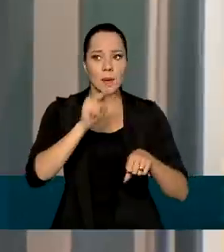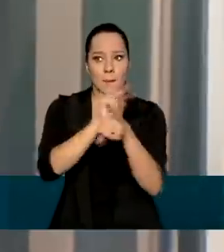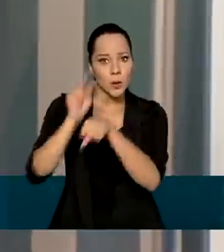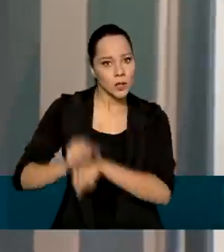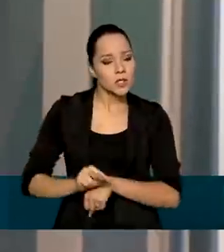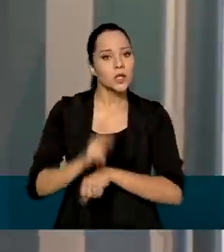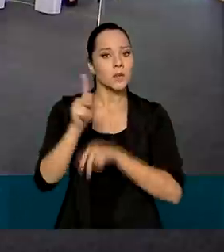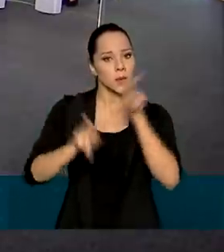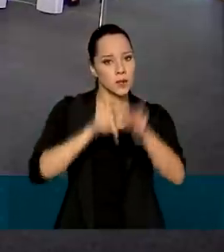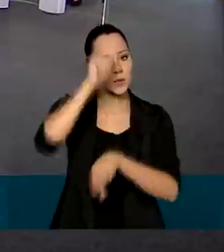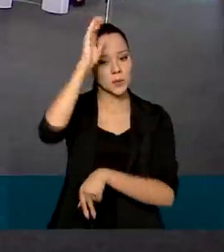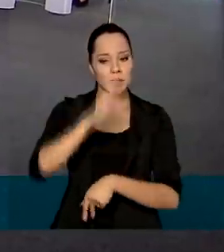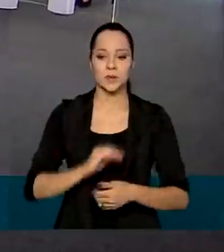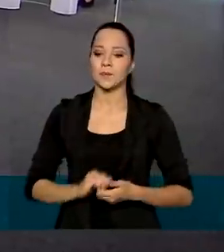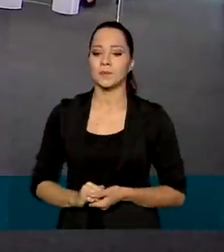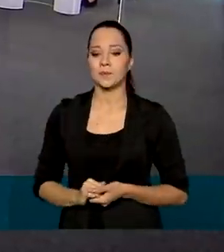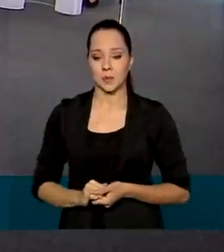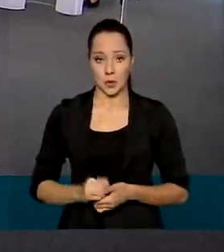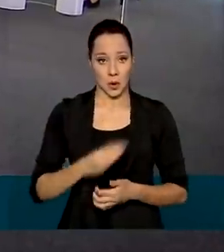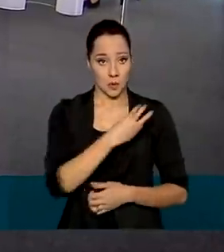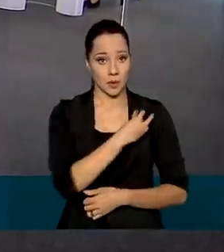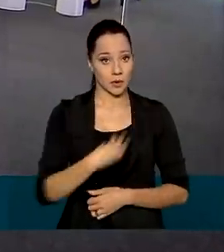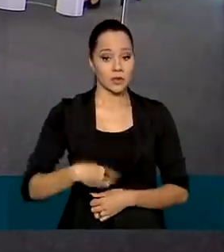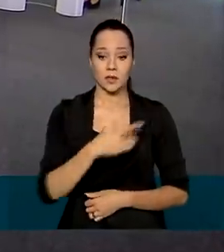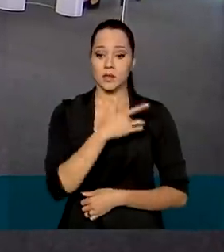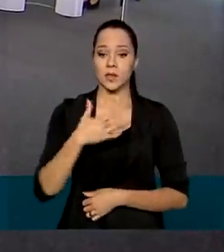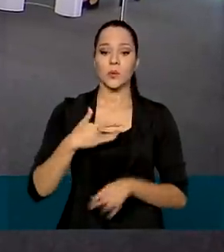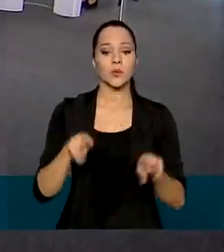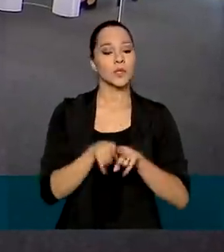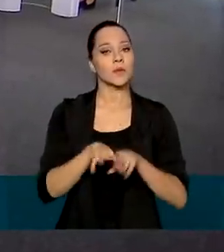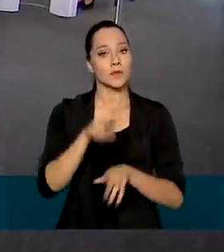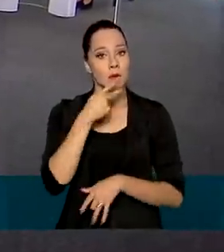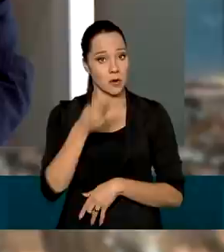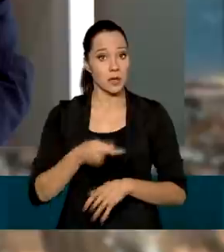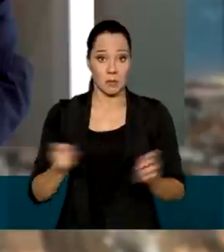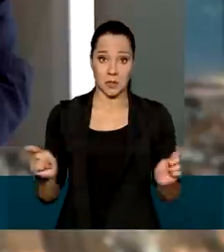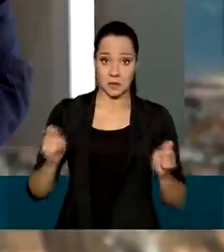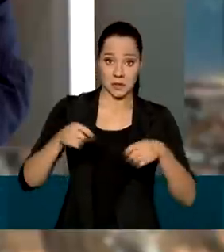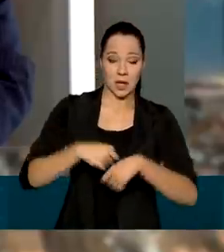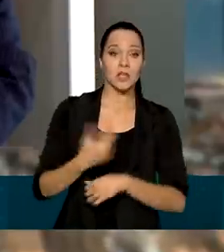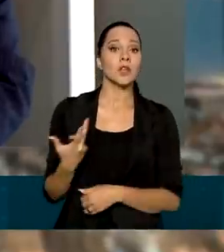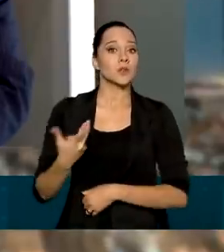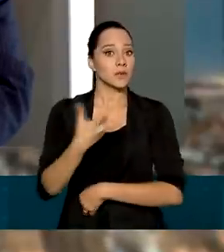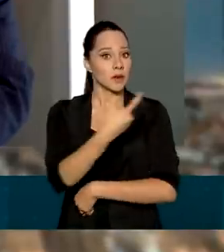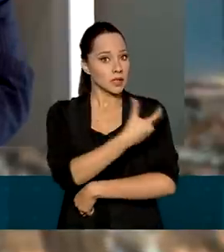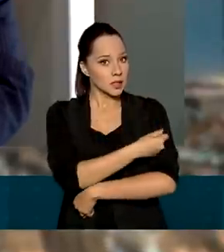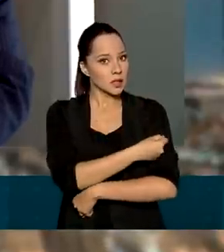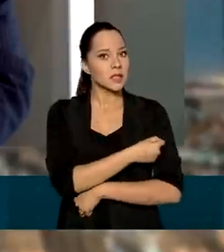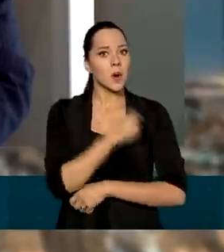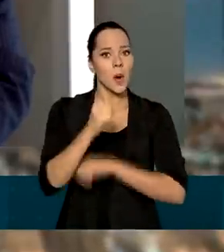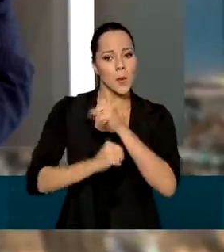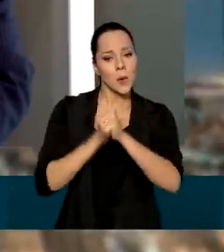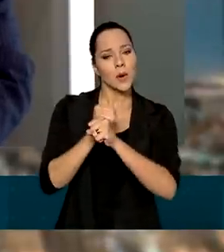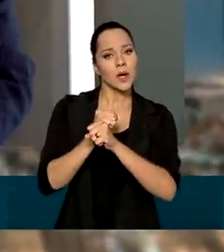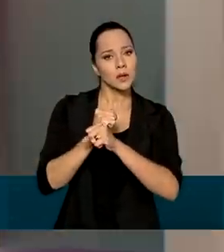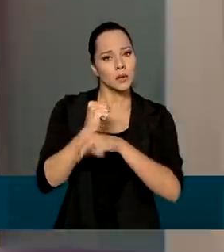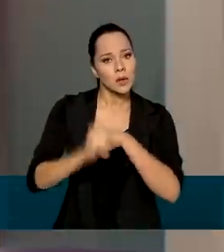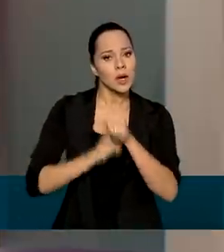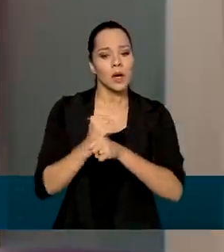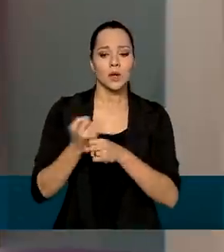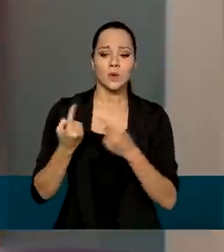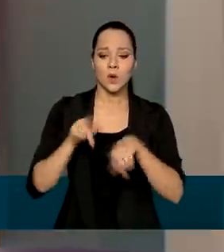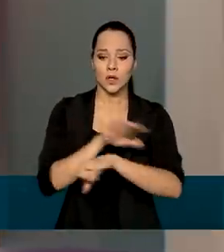população brasileira. O ministro da Saúde também falou sobre a possibilidade de uma vacinação anual contra a Covid.